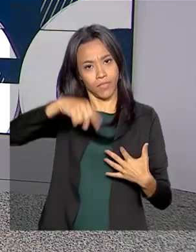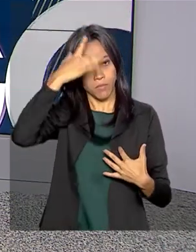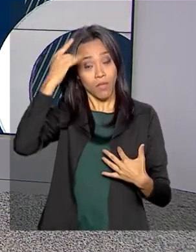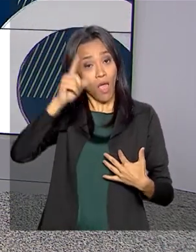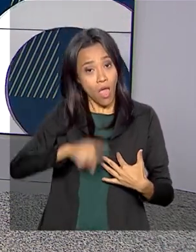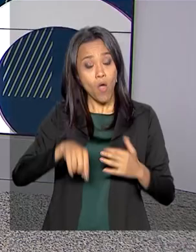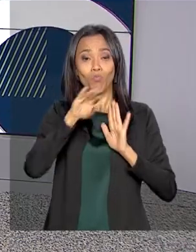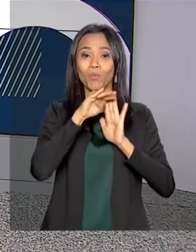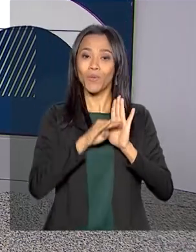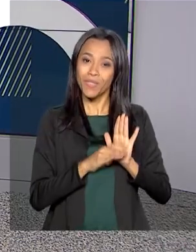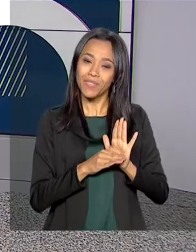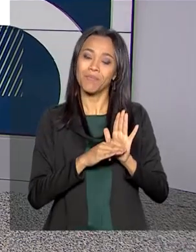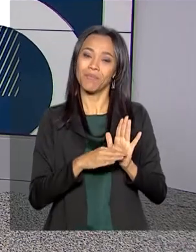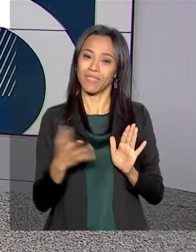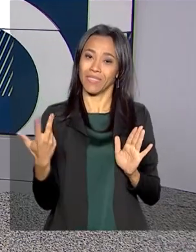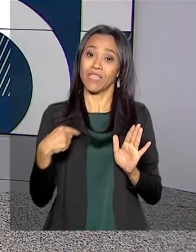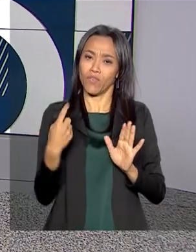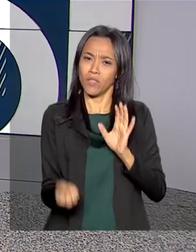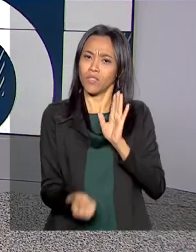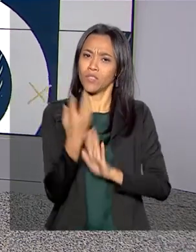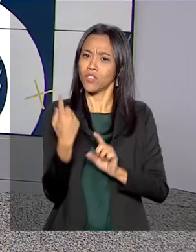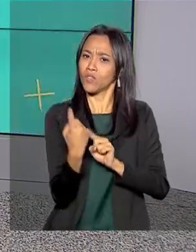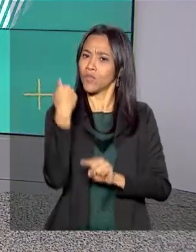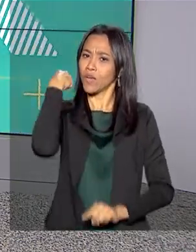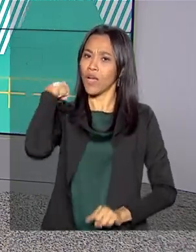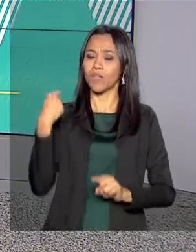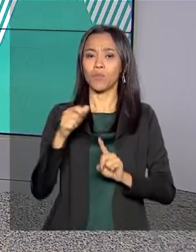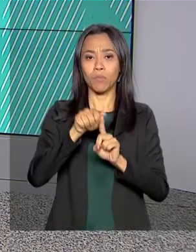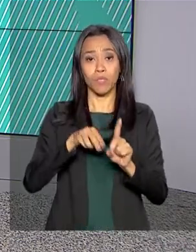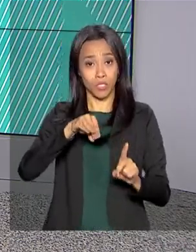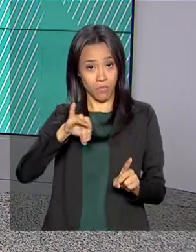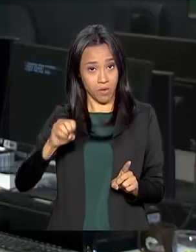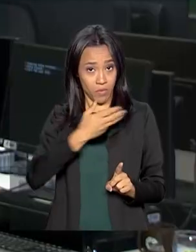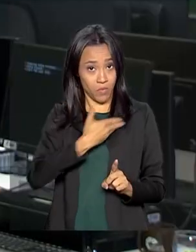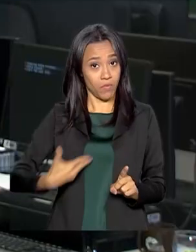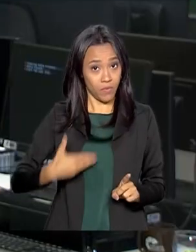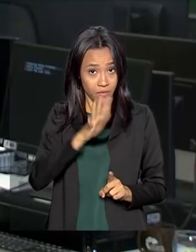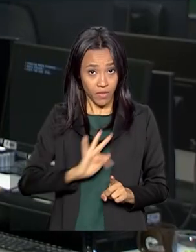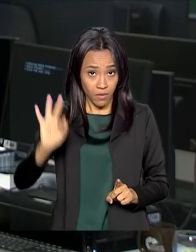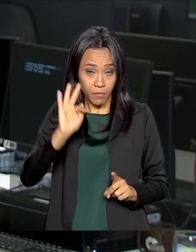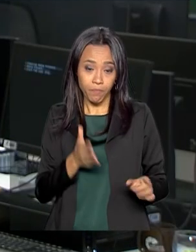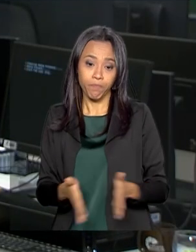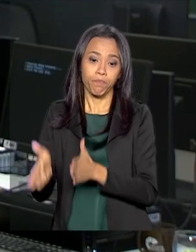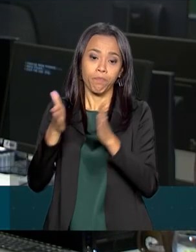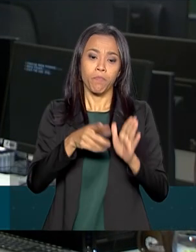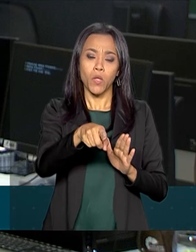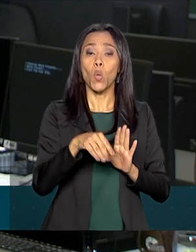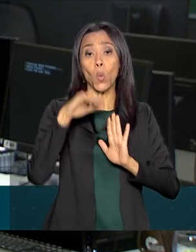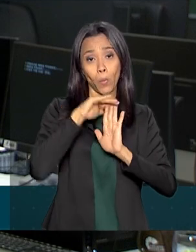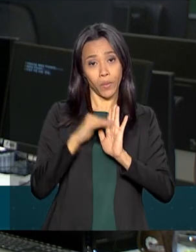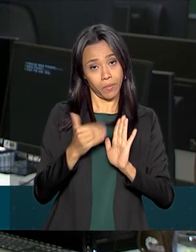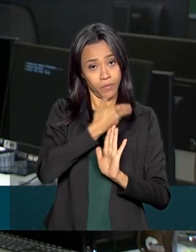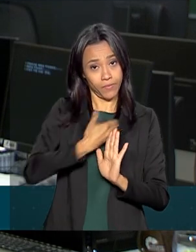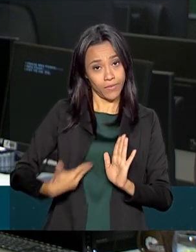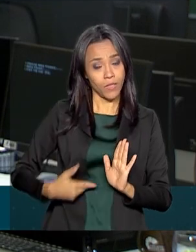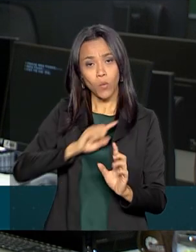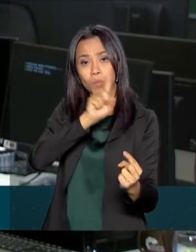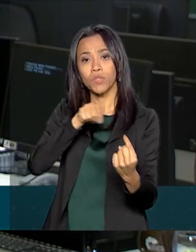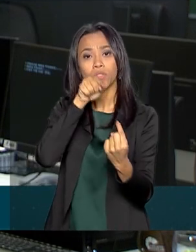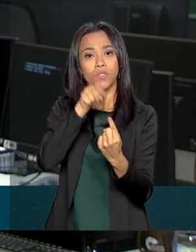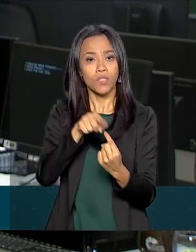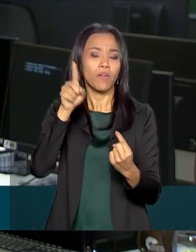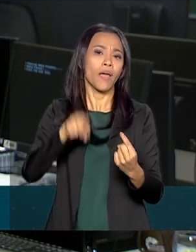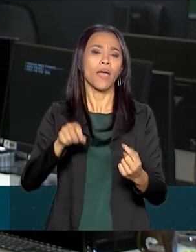programa Saúde na Hora, lançado em maio pelo governo federal. O programa Saúde na Hora visa ampliar o